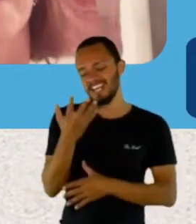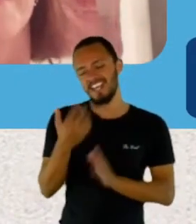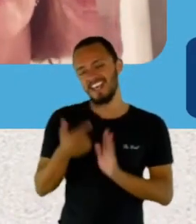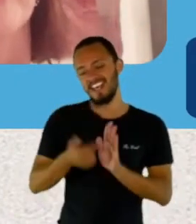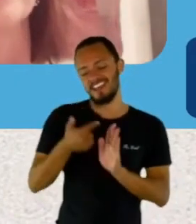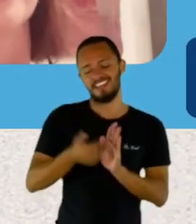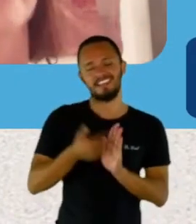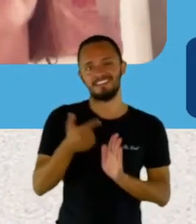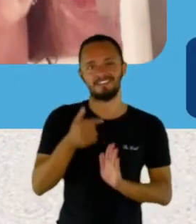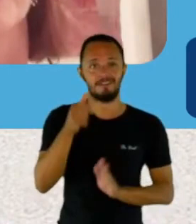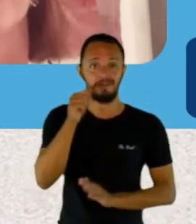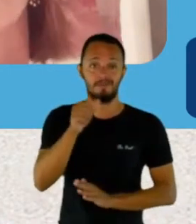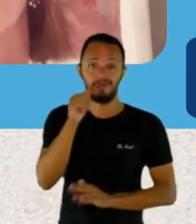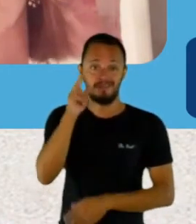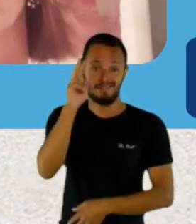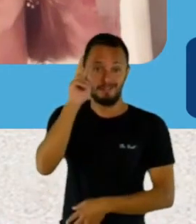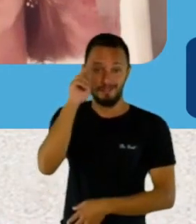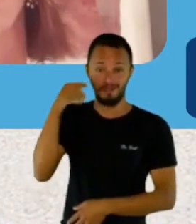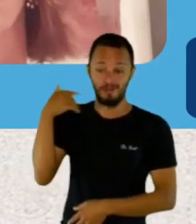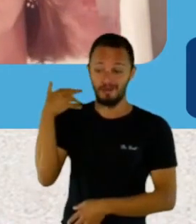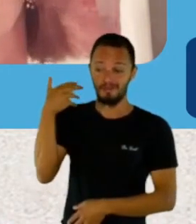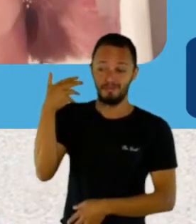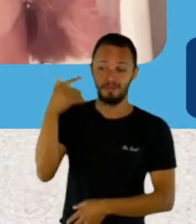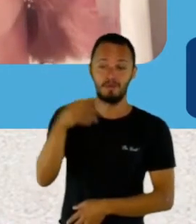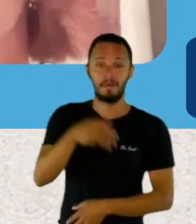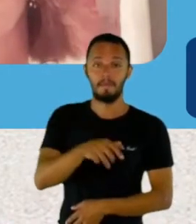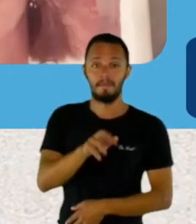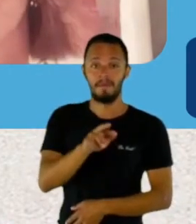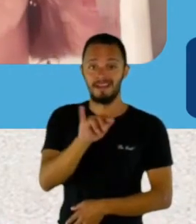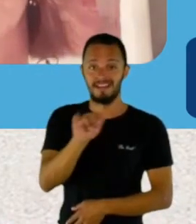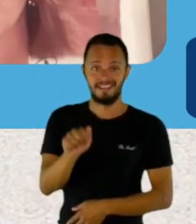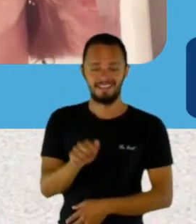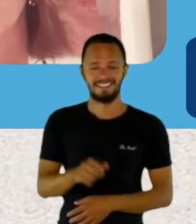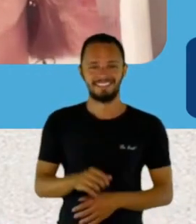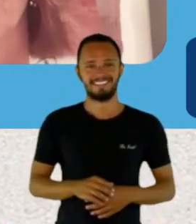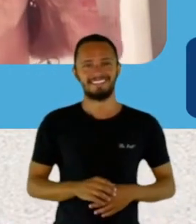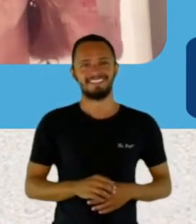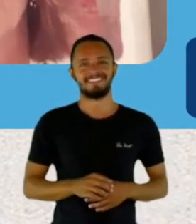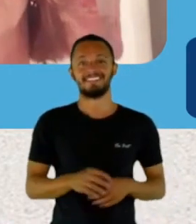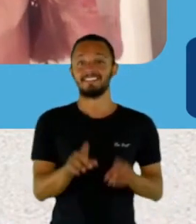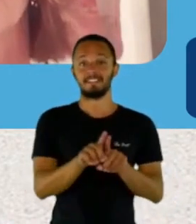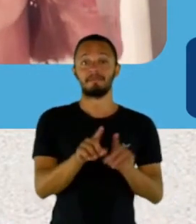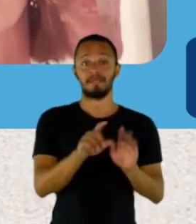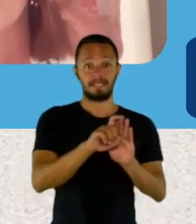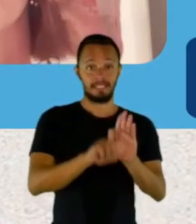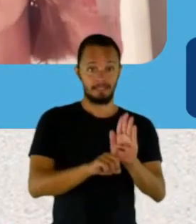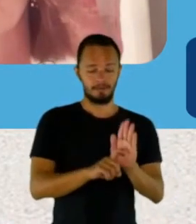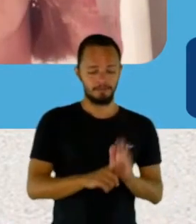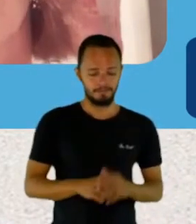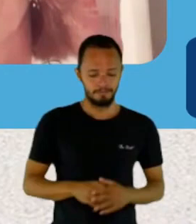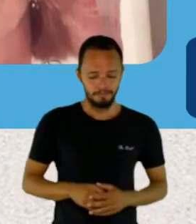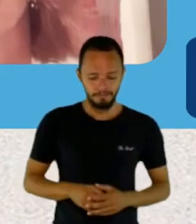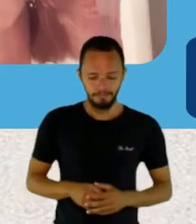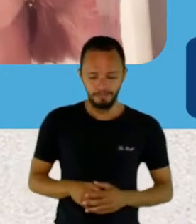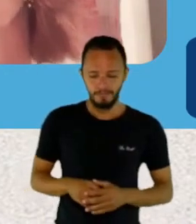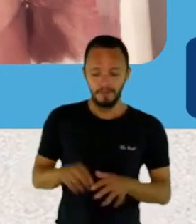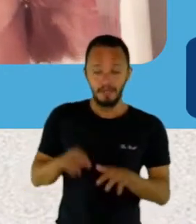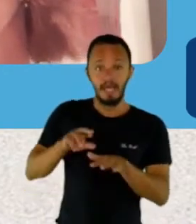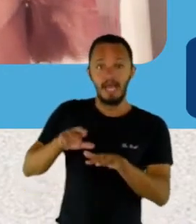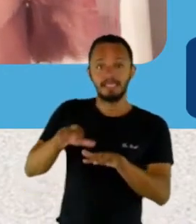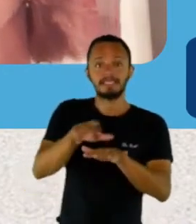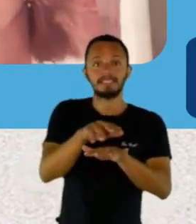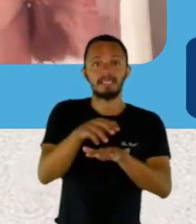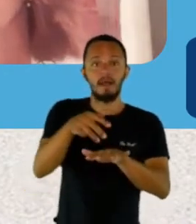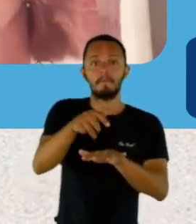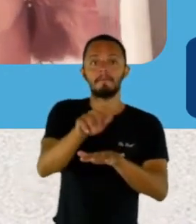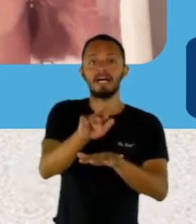Marias na sua vida, né? Sim, completamente. Vou ler um trecho do Valtinho. As Marias da Carol, moças